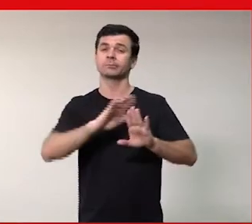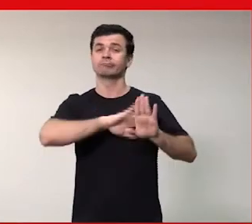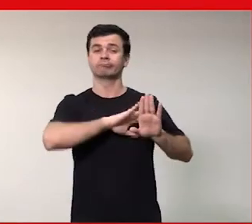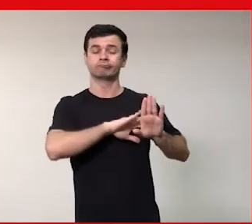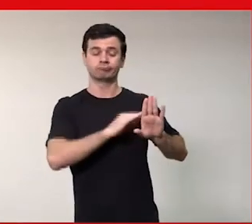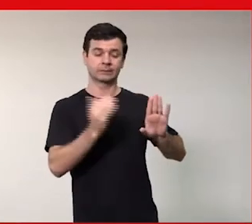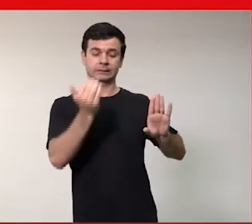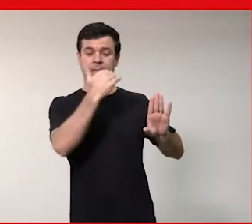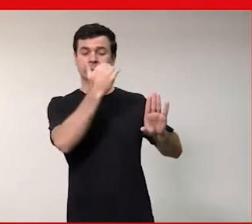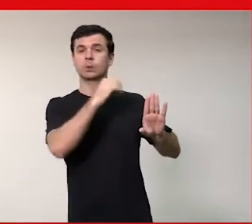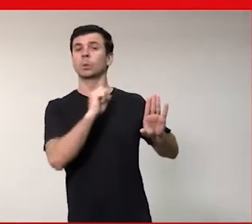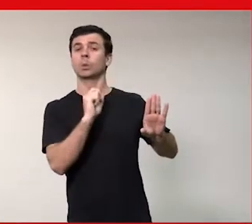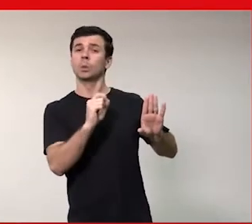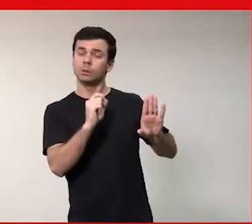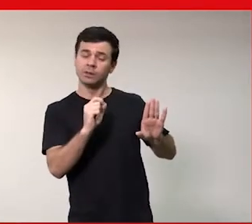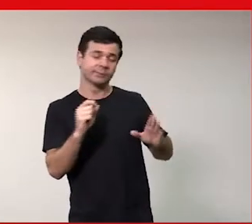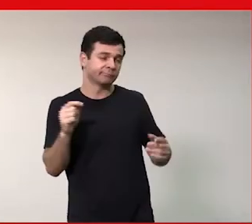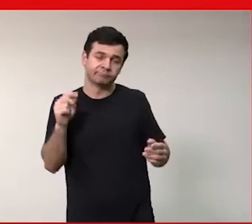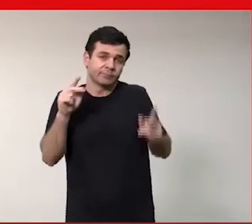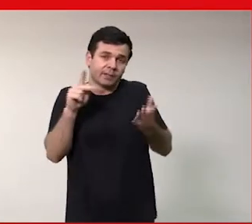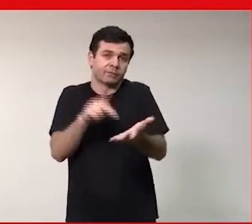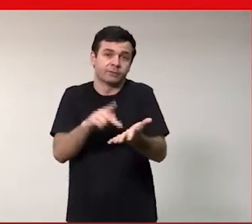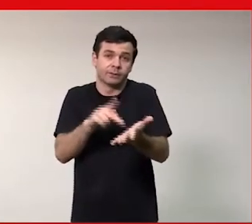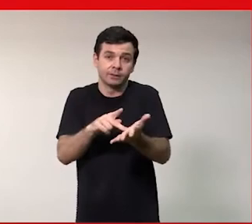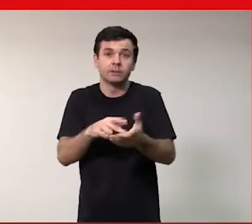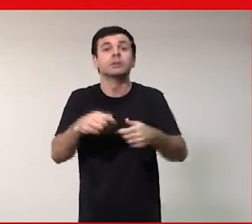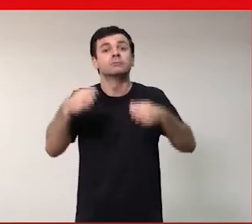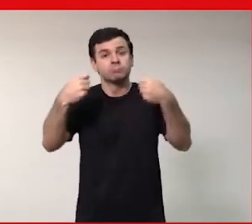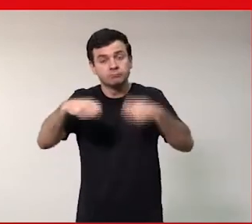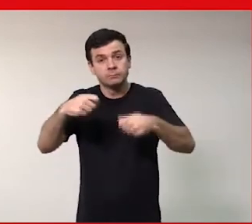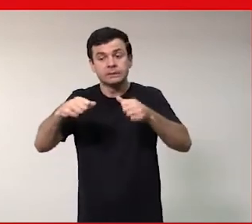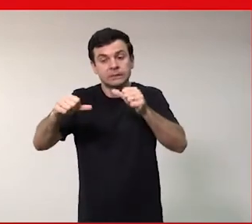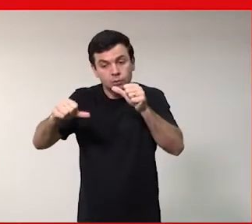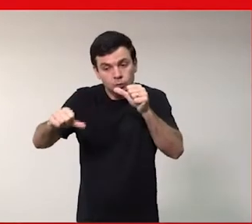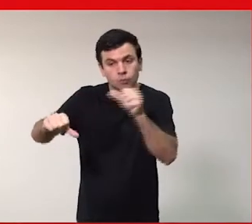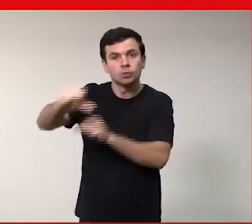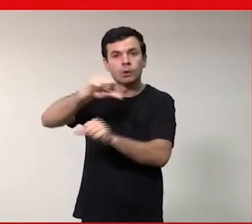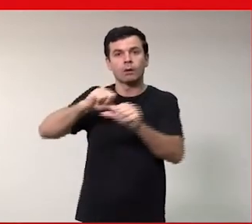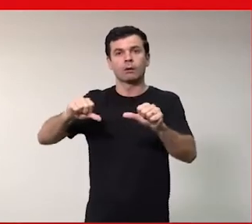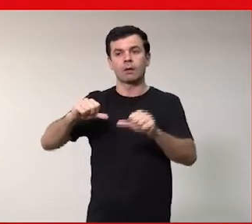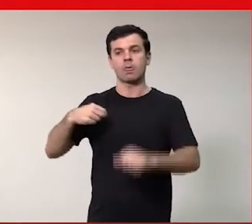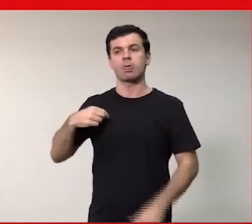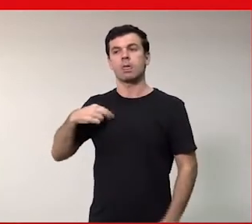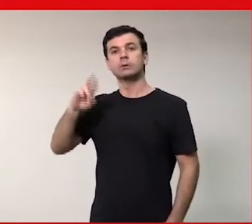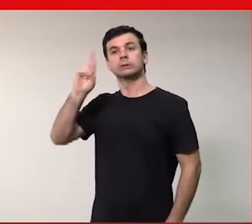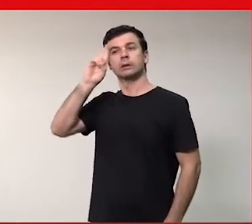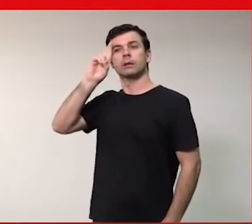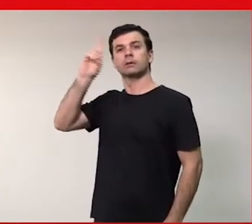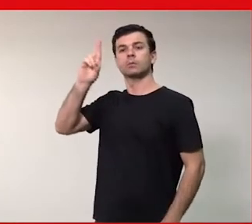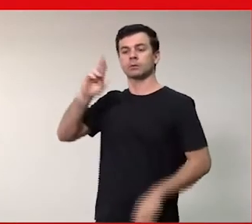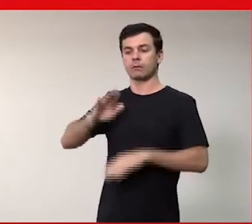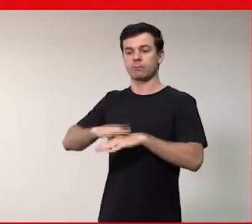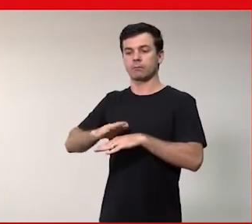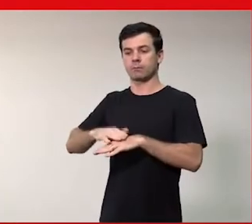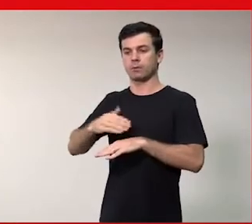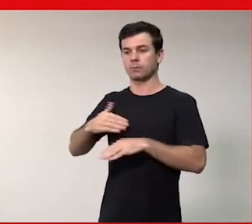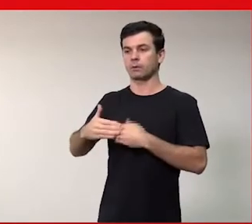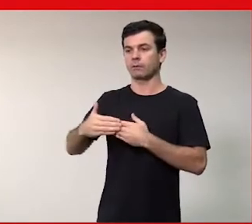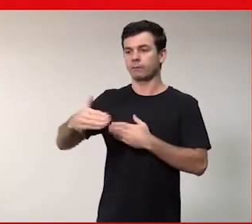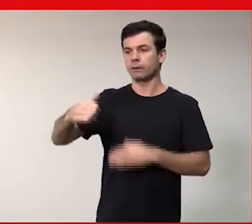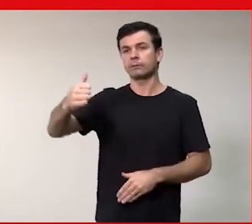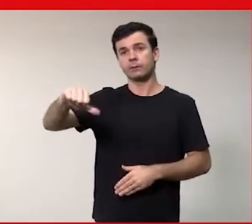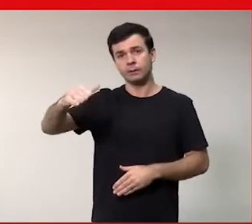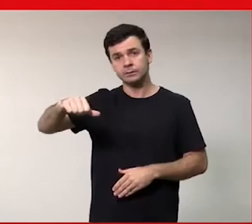acontece isso é um fato então a gente precisa também de bancos de concurso igualmente diversos e aí também de gênero